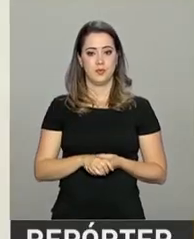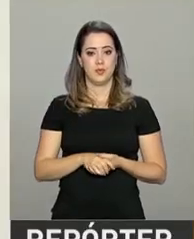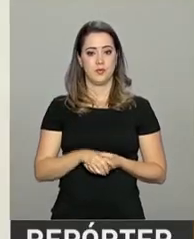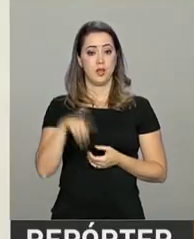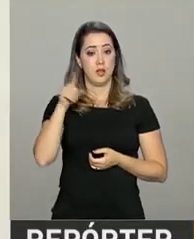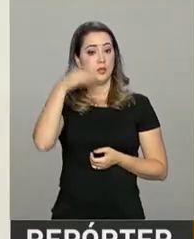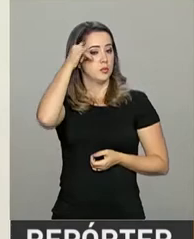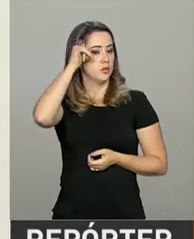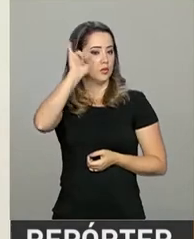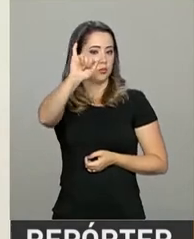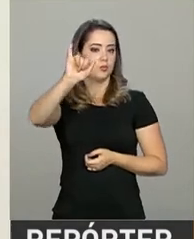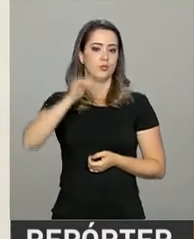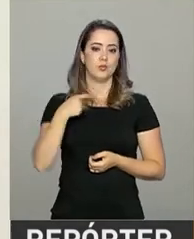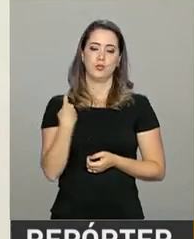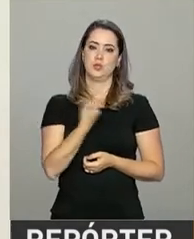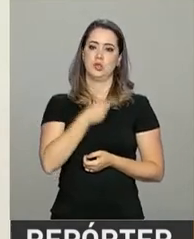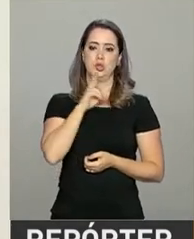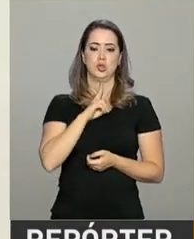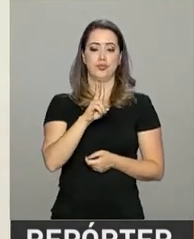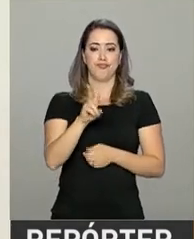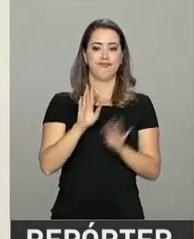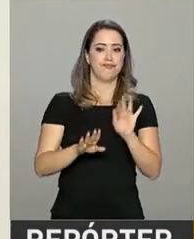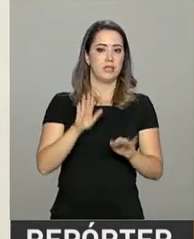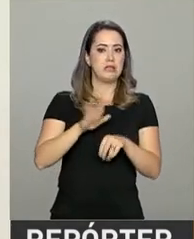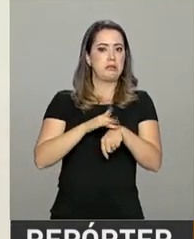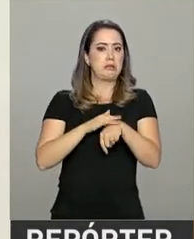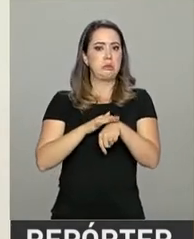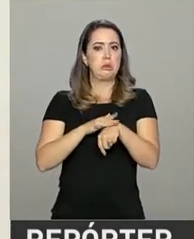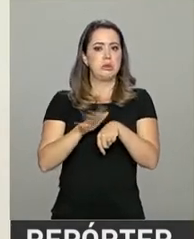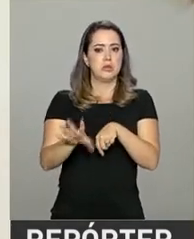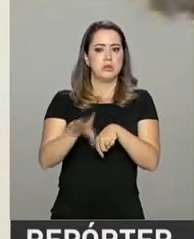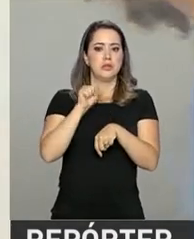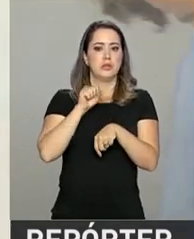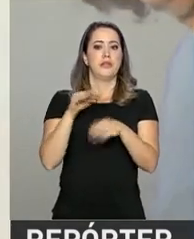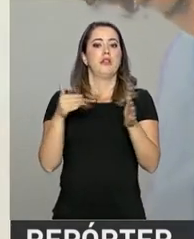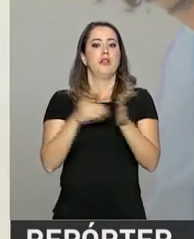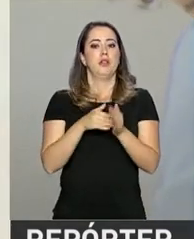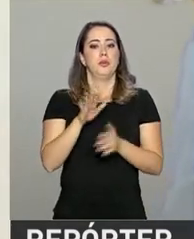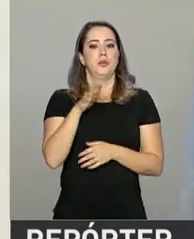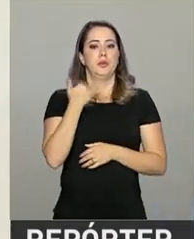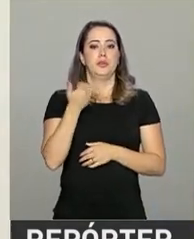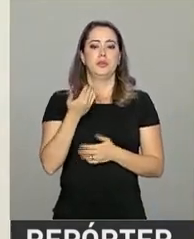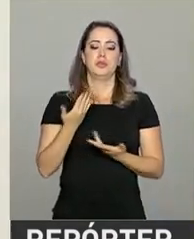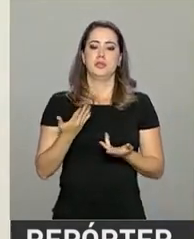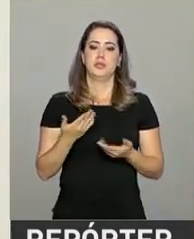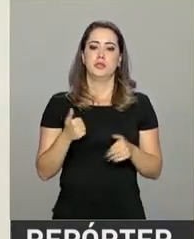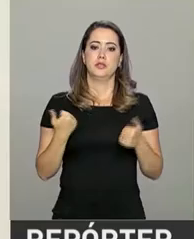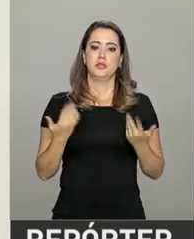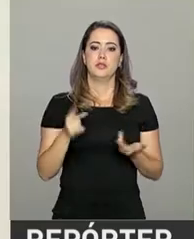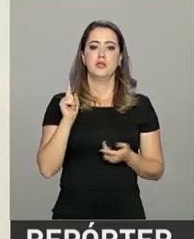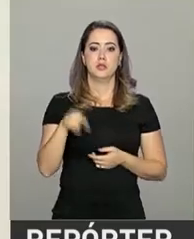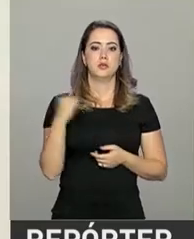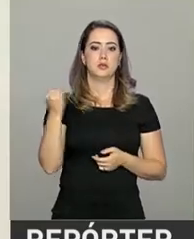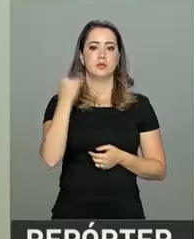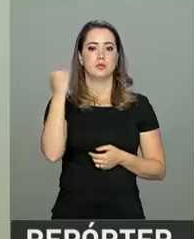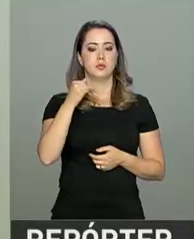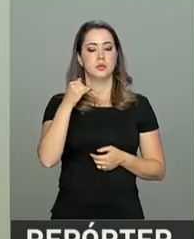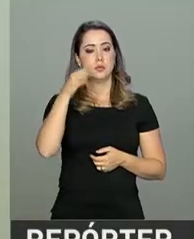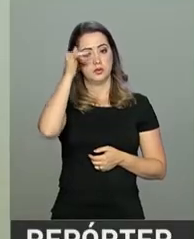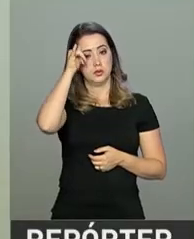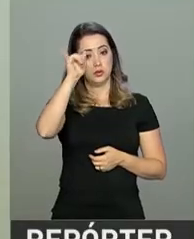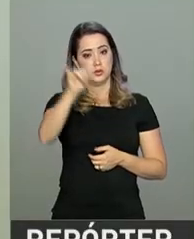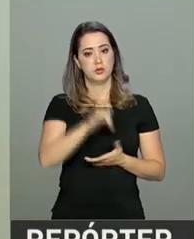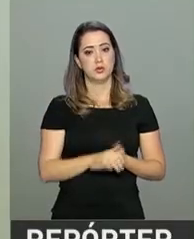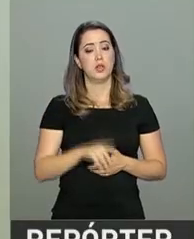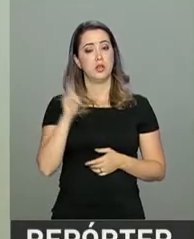prevenção mesmo, né? Porque a gente vê tantos casos que acontecem de crianças já até ter morrido com isso, né? Então eu acho essencial a prevenção. A